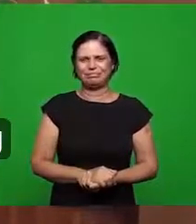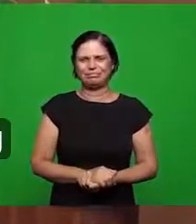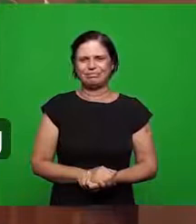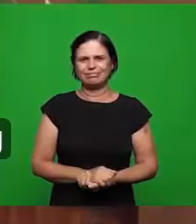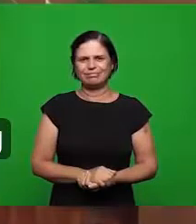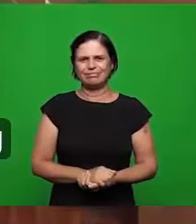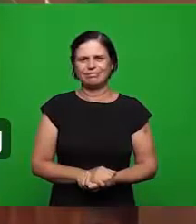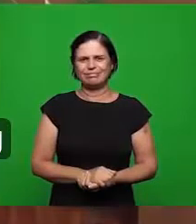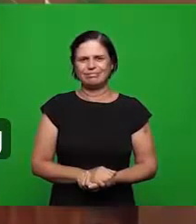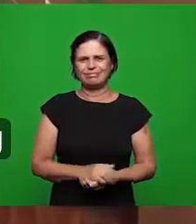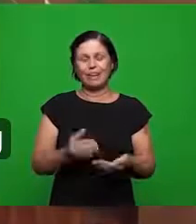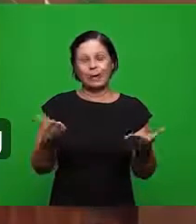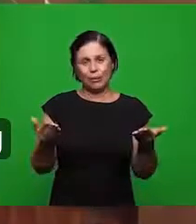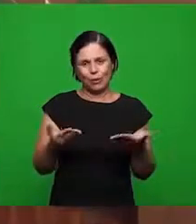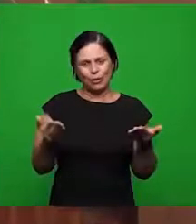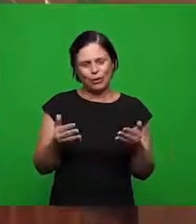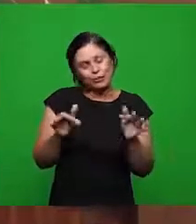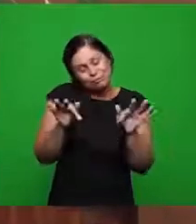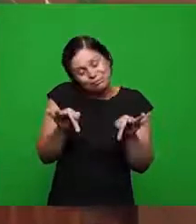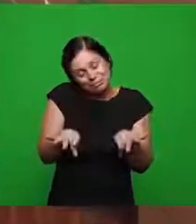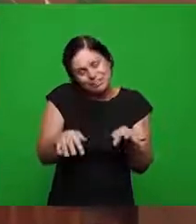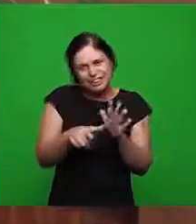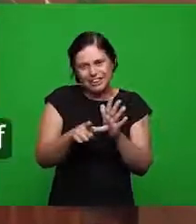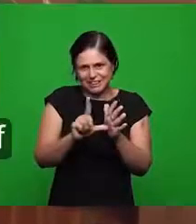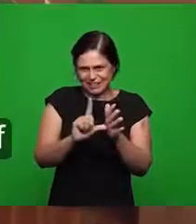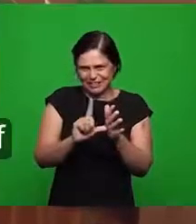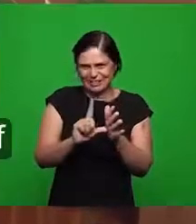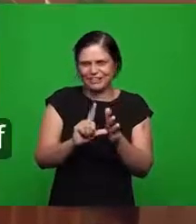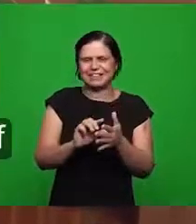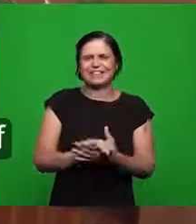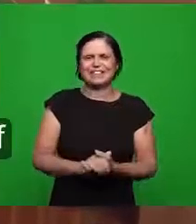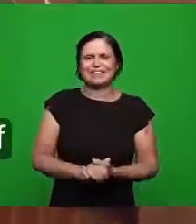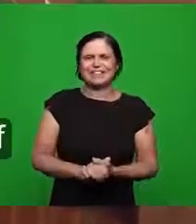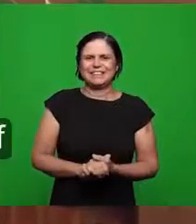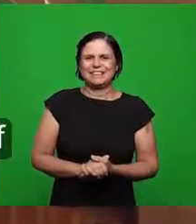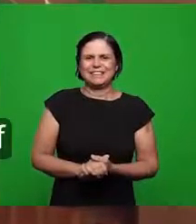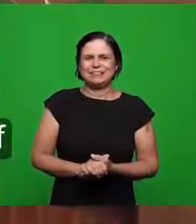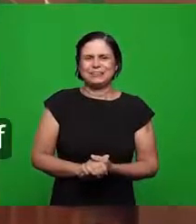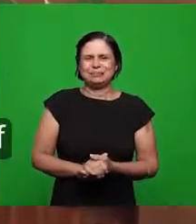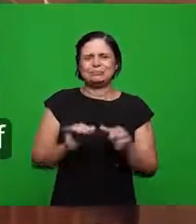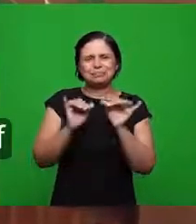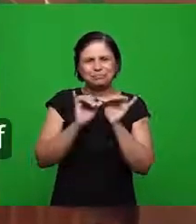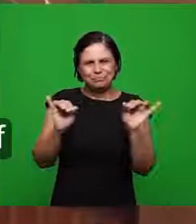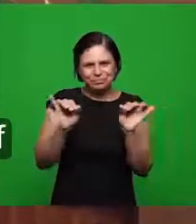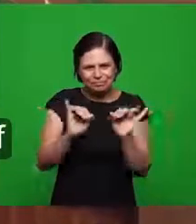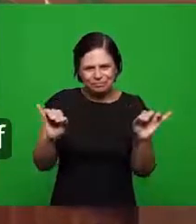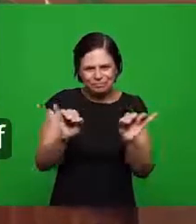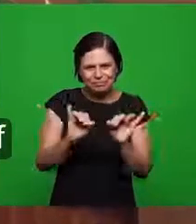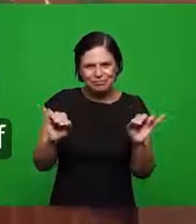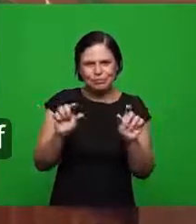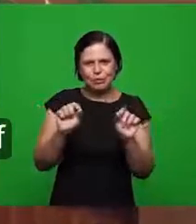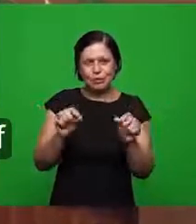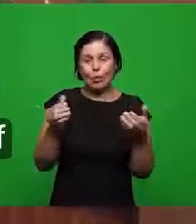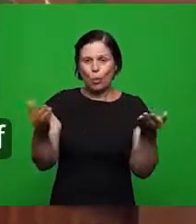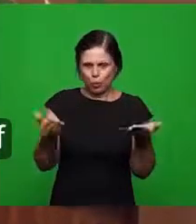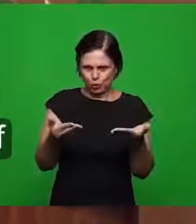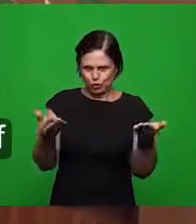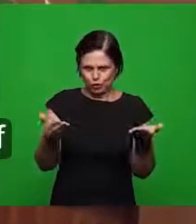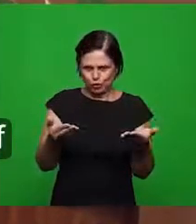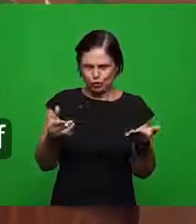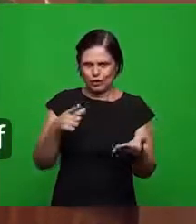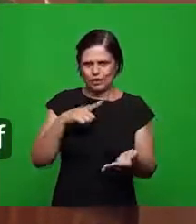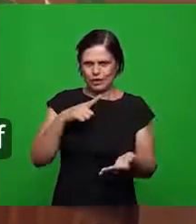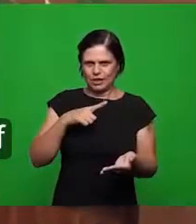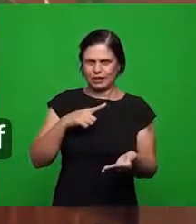terminando nós queremos dizer que recebemos hoje a